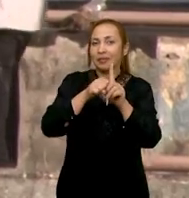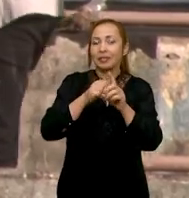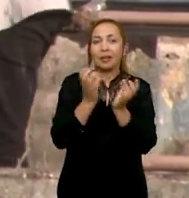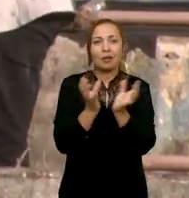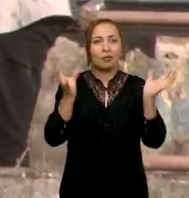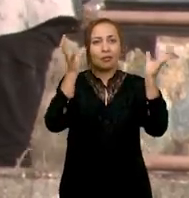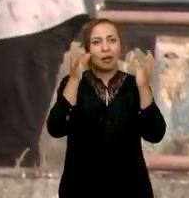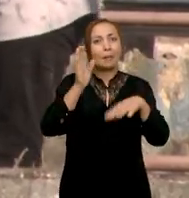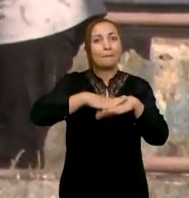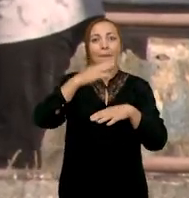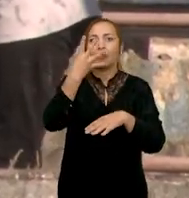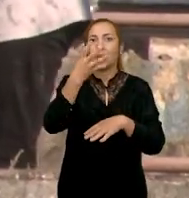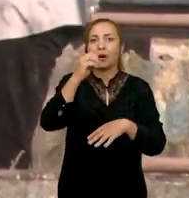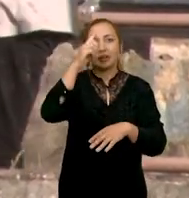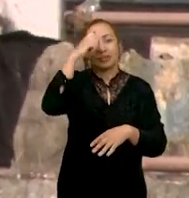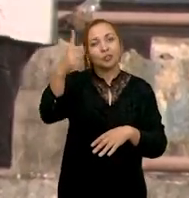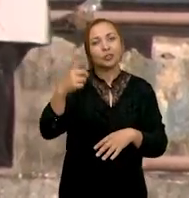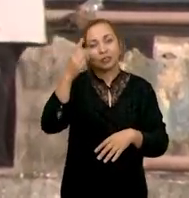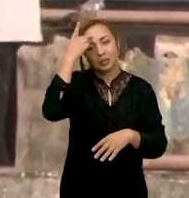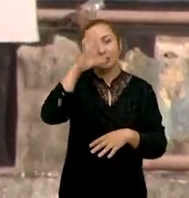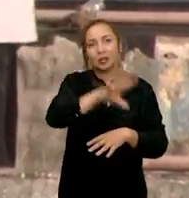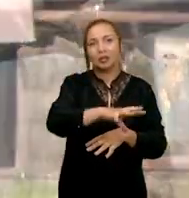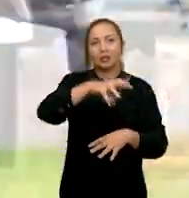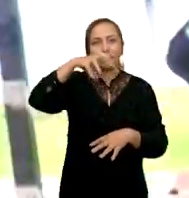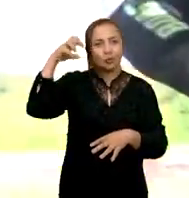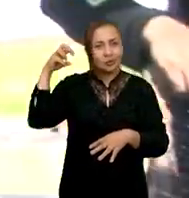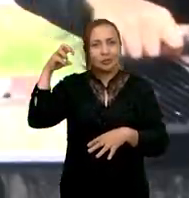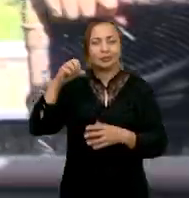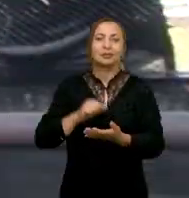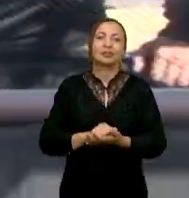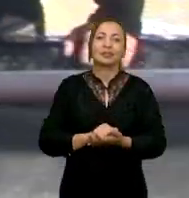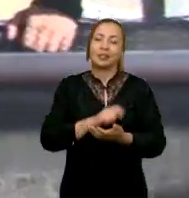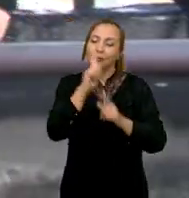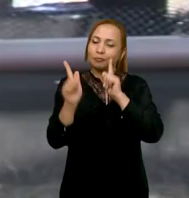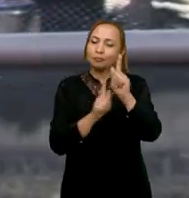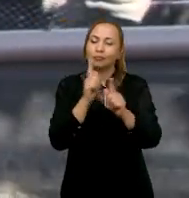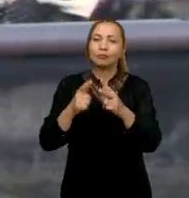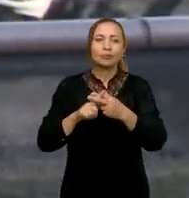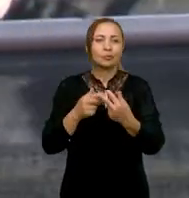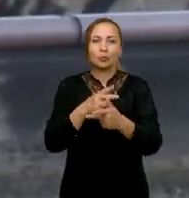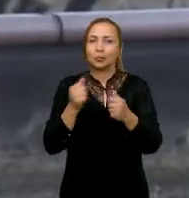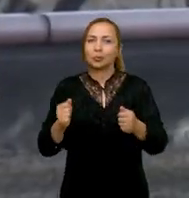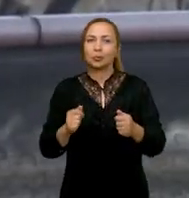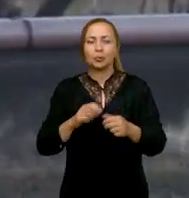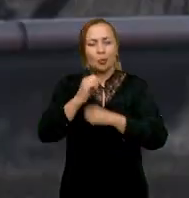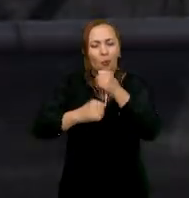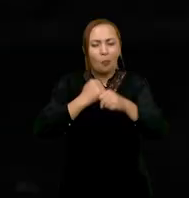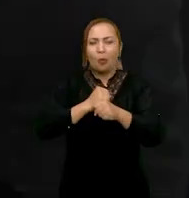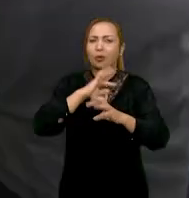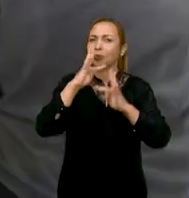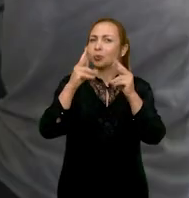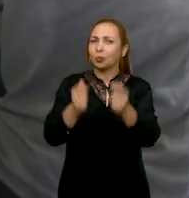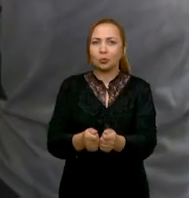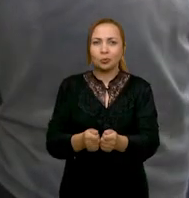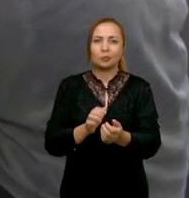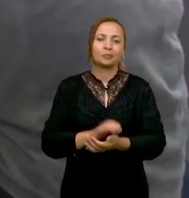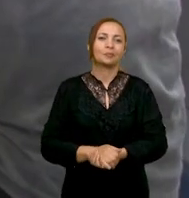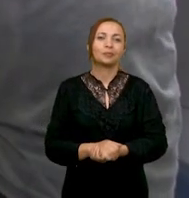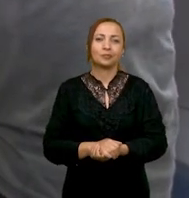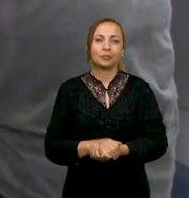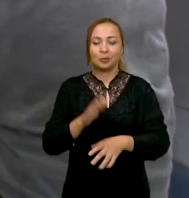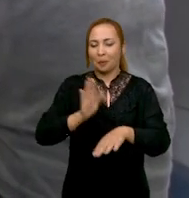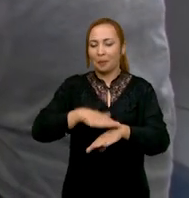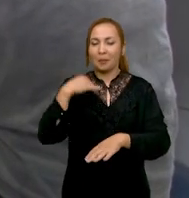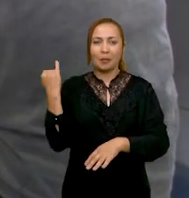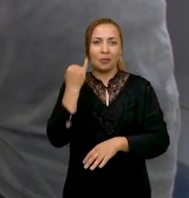máximo 40 dias para chegar no ponto de colheita. O sistema gera produtos durante o ano inteiro. O que eu posso tirar de mais